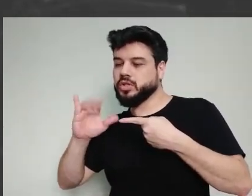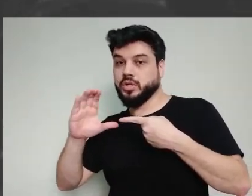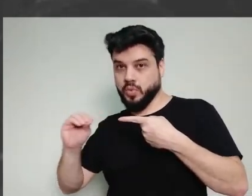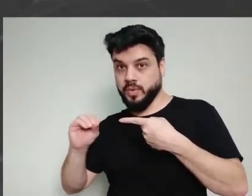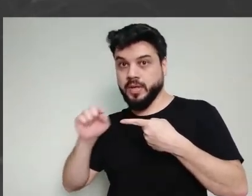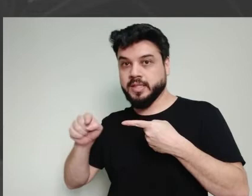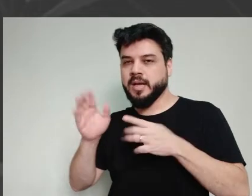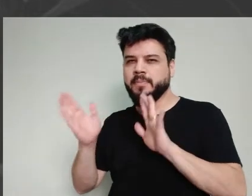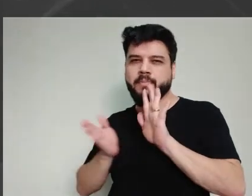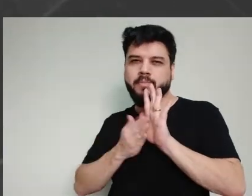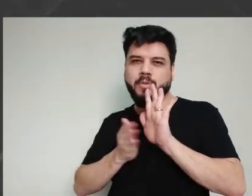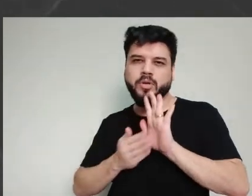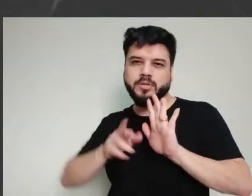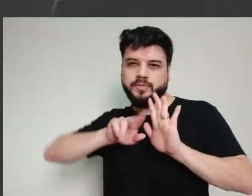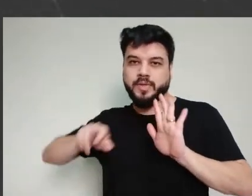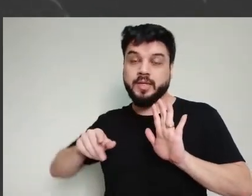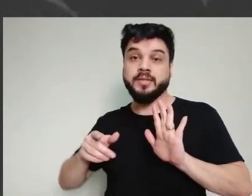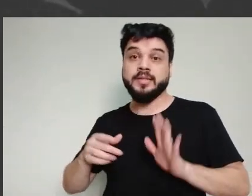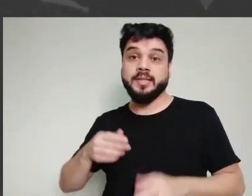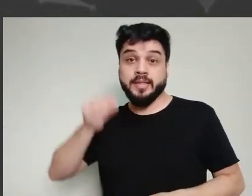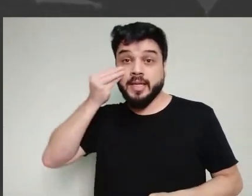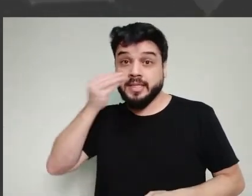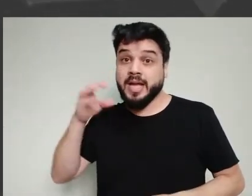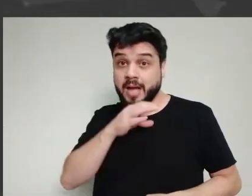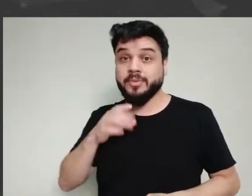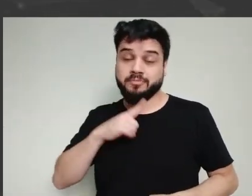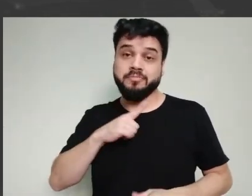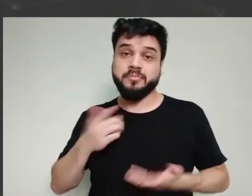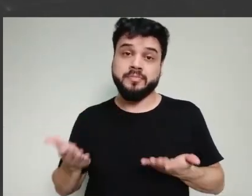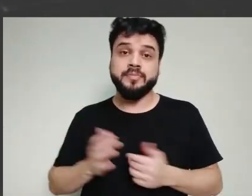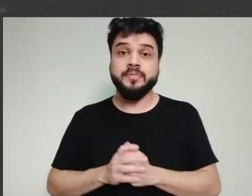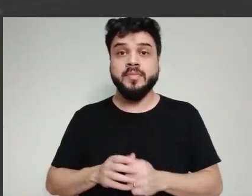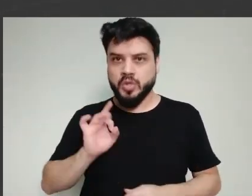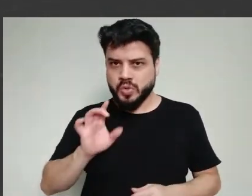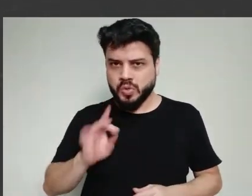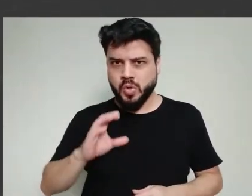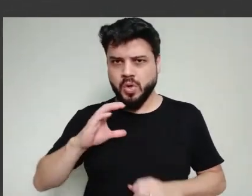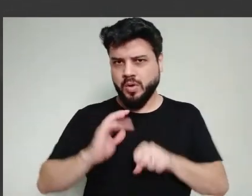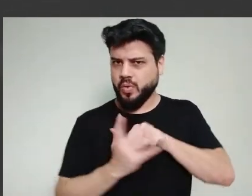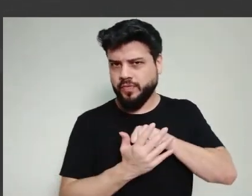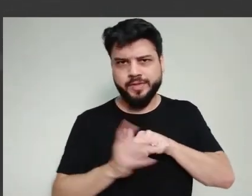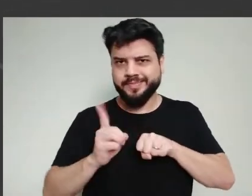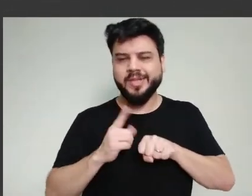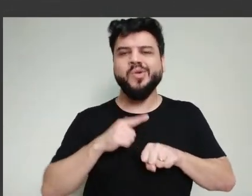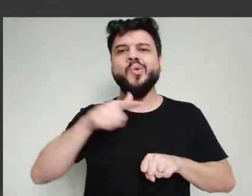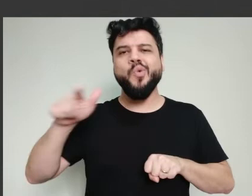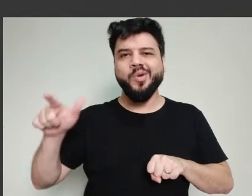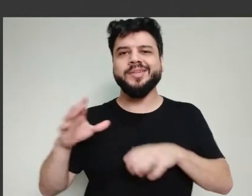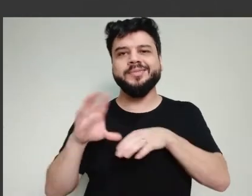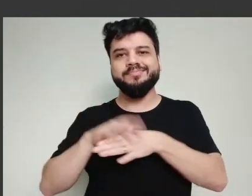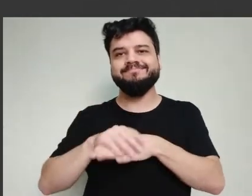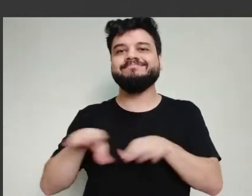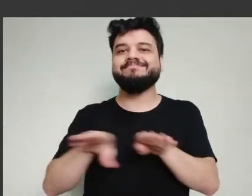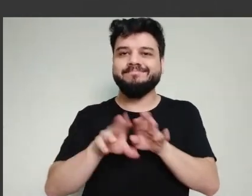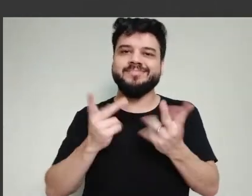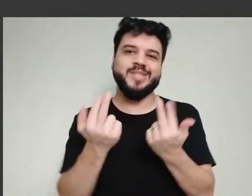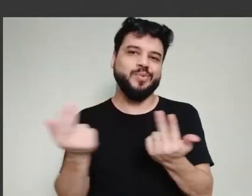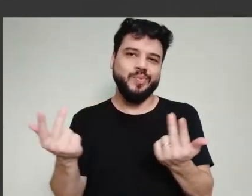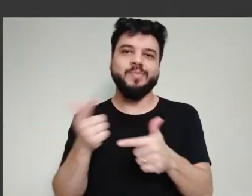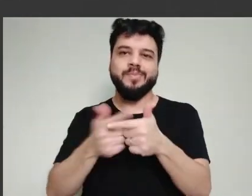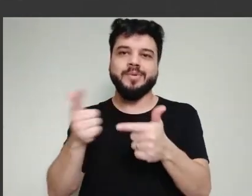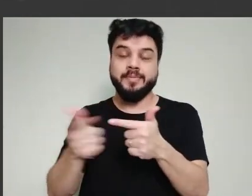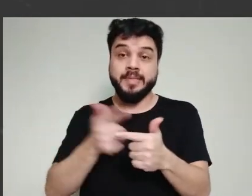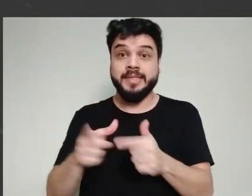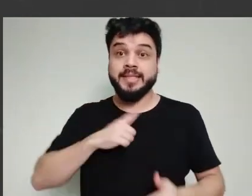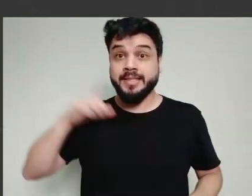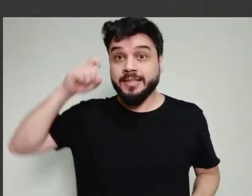várias propostas. Várias propostas. O teste rápido é um deles. O teste rápido, ele não é só para a COVID, para outras doenças também